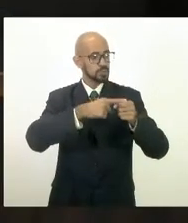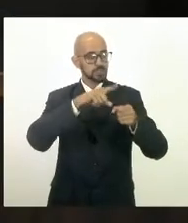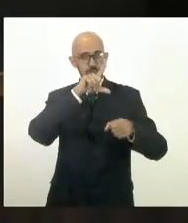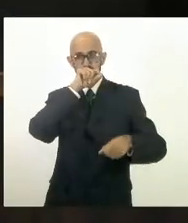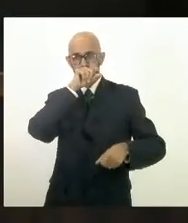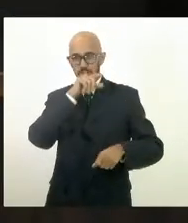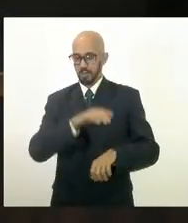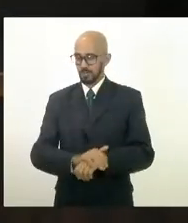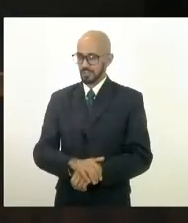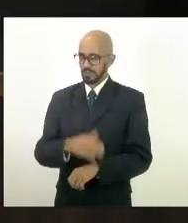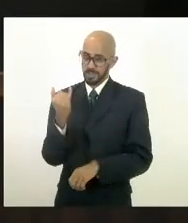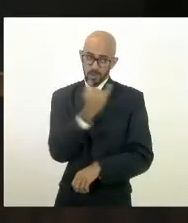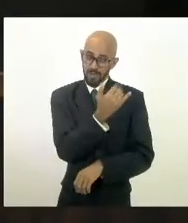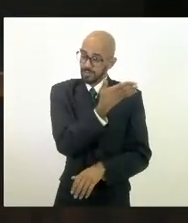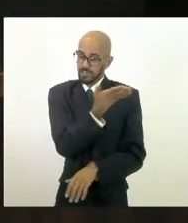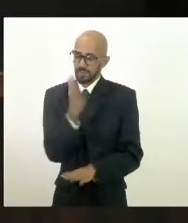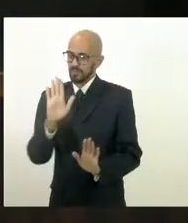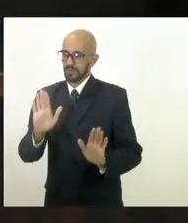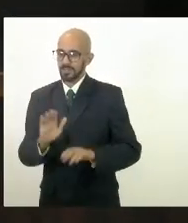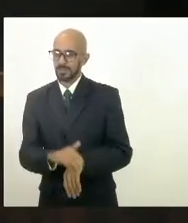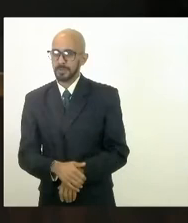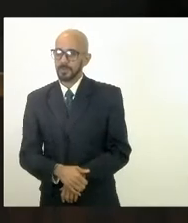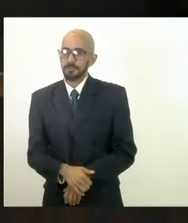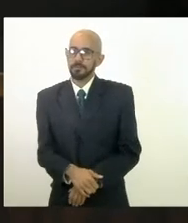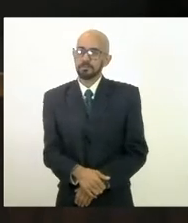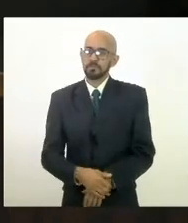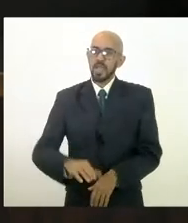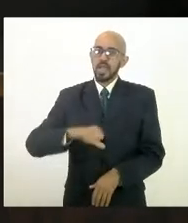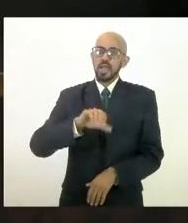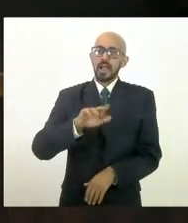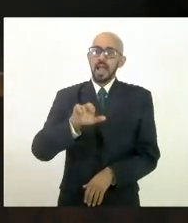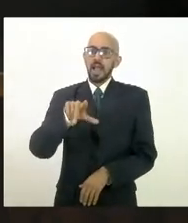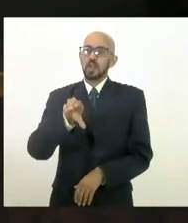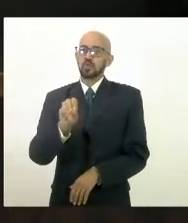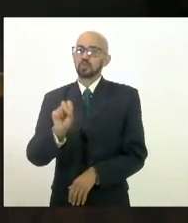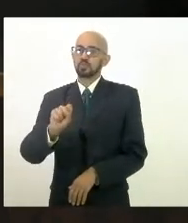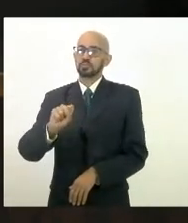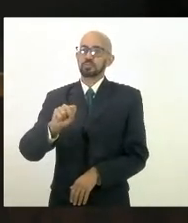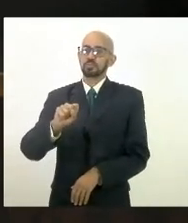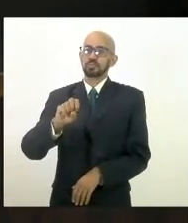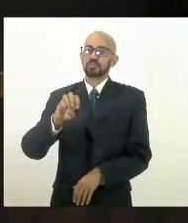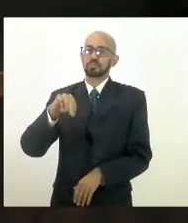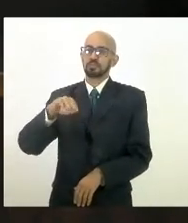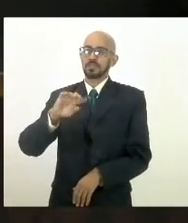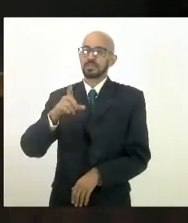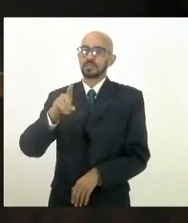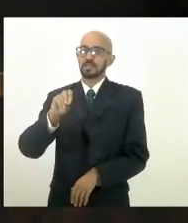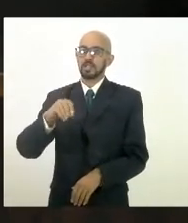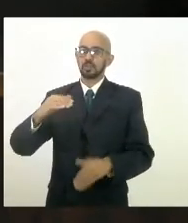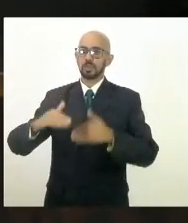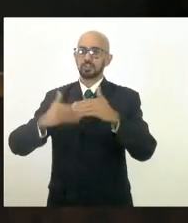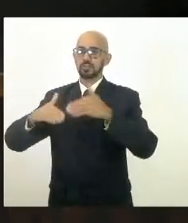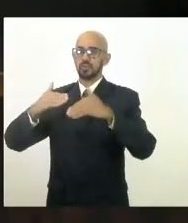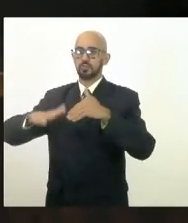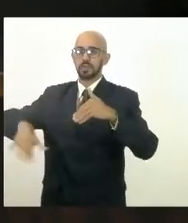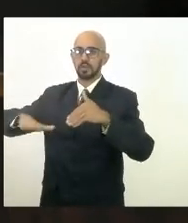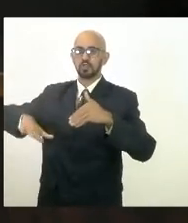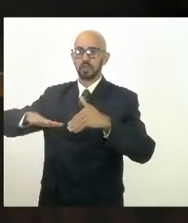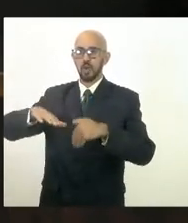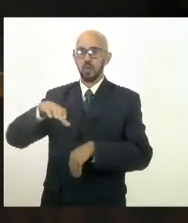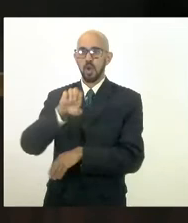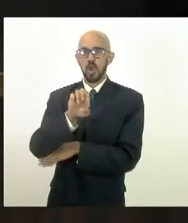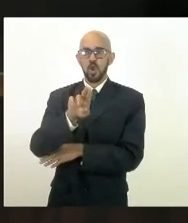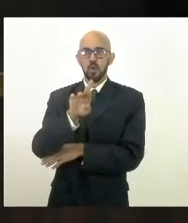comissão de assuntos municipais e desenvolvimento regional deputado Carlos Macedo deputado Carlos Macedo deputado Eurico